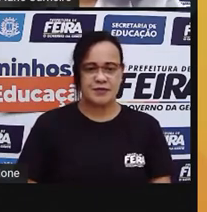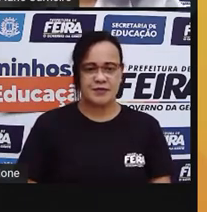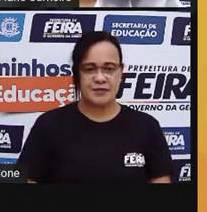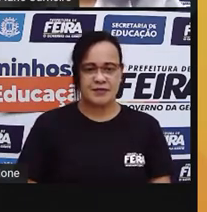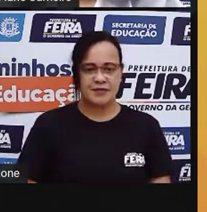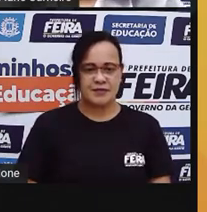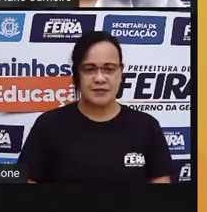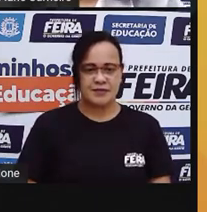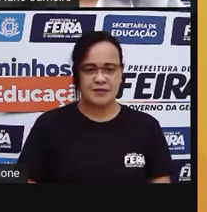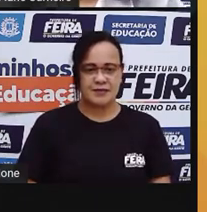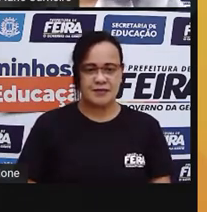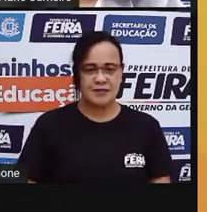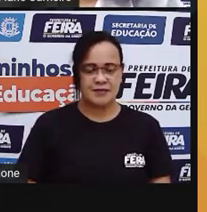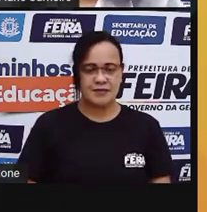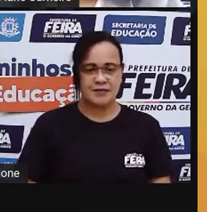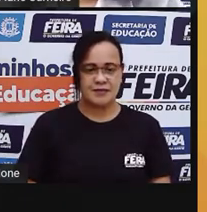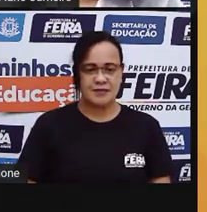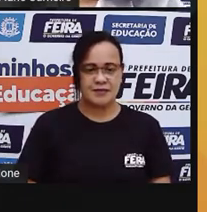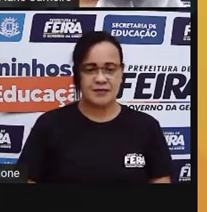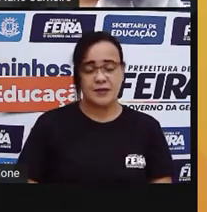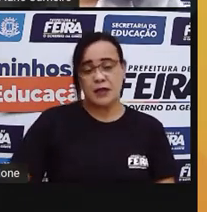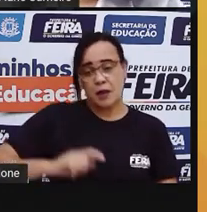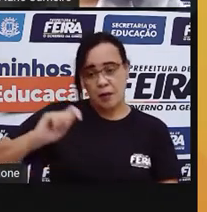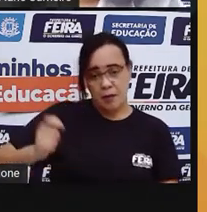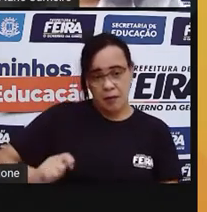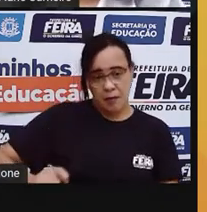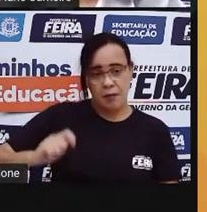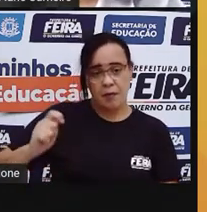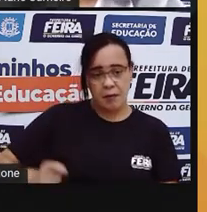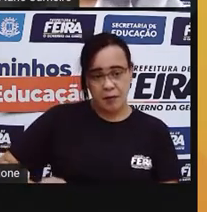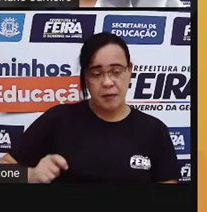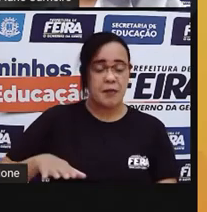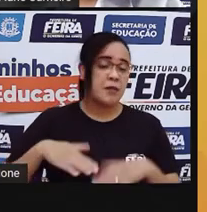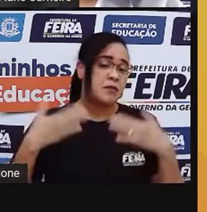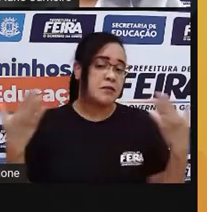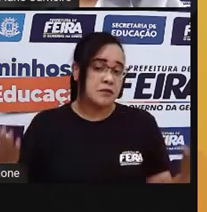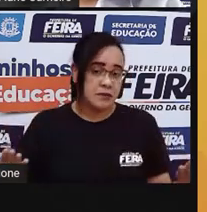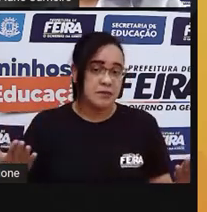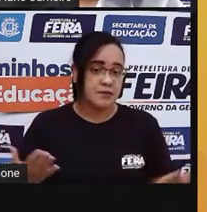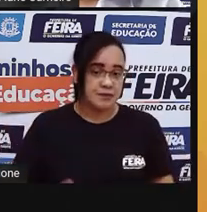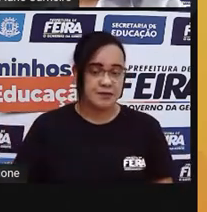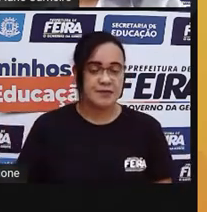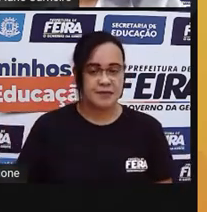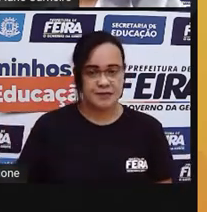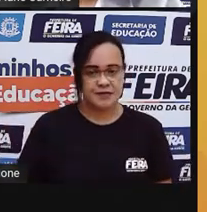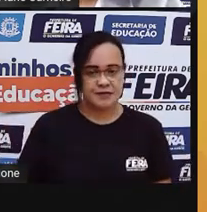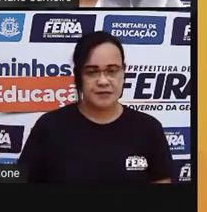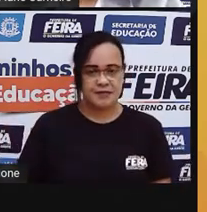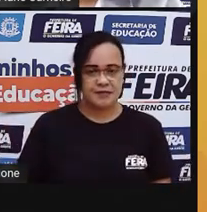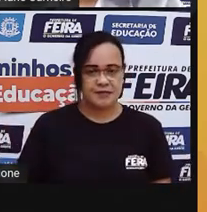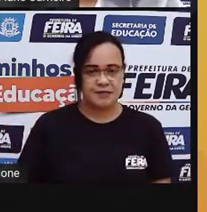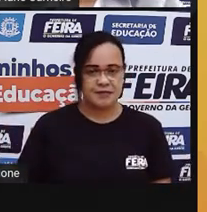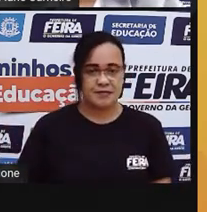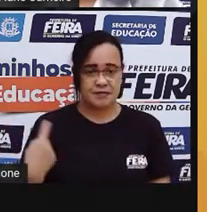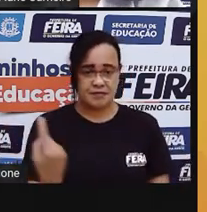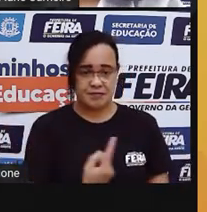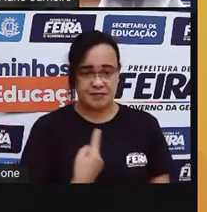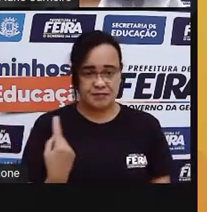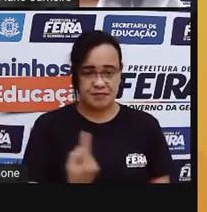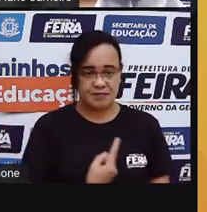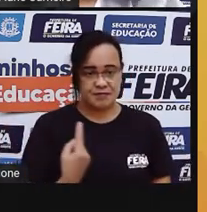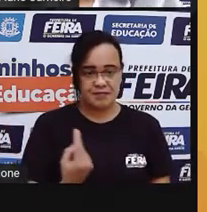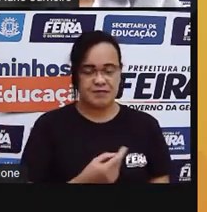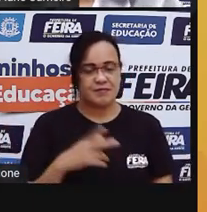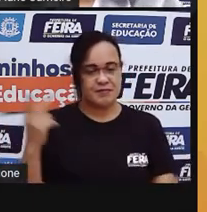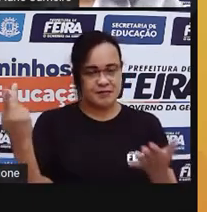Ó Papagaio ou pipa Vamos procurar aqui Peão Deu errado